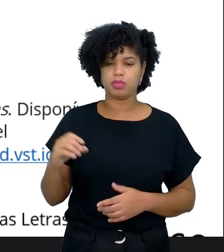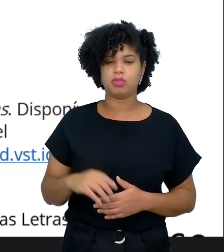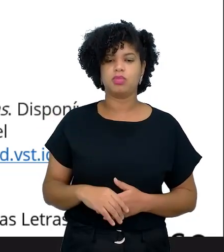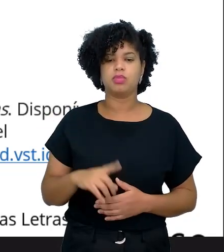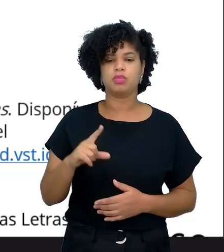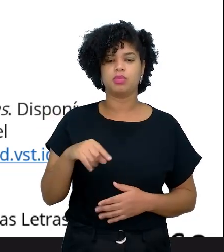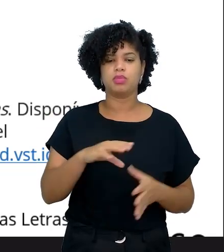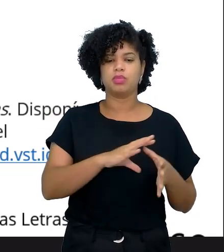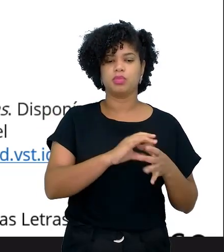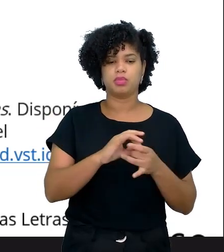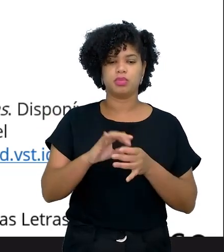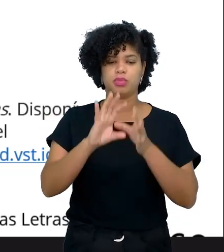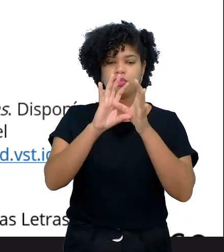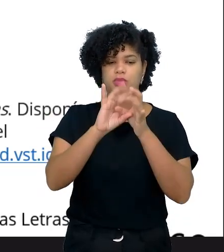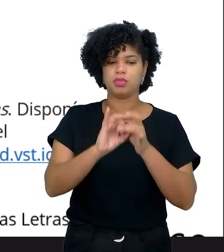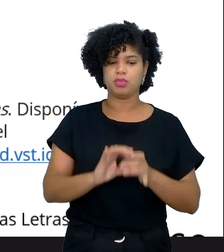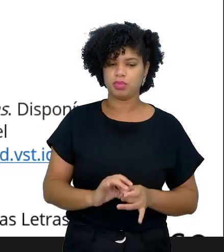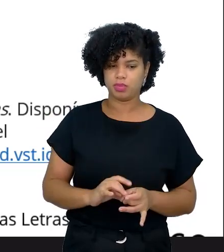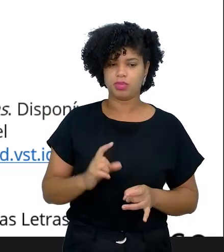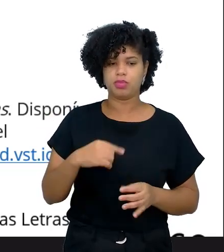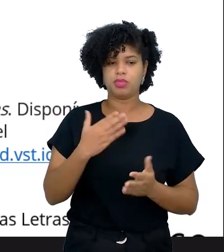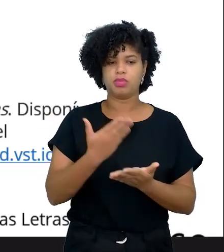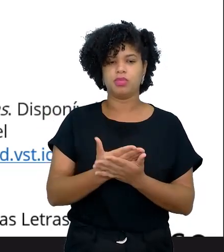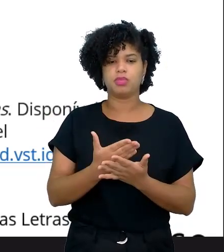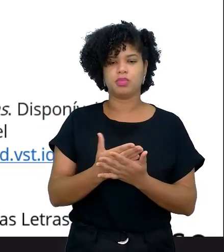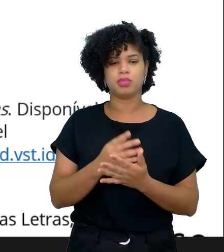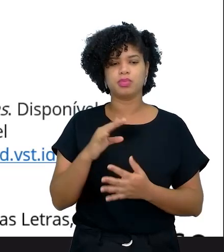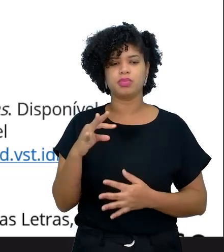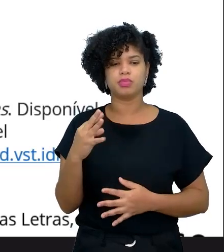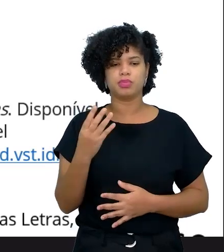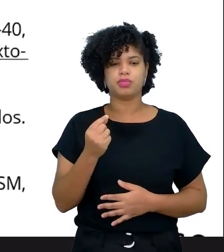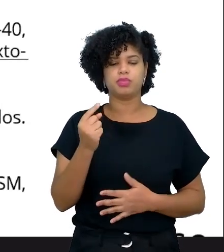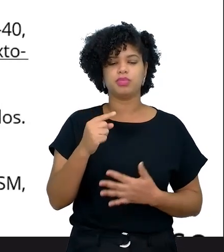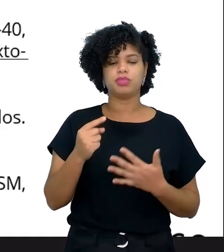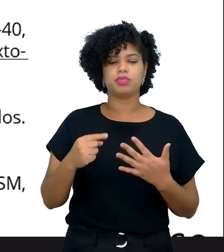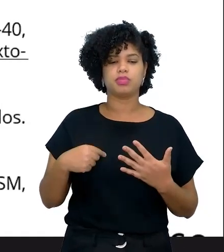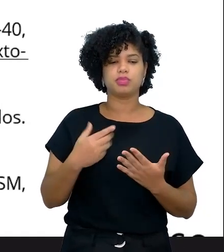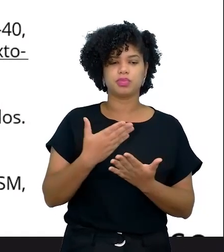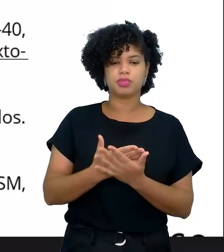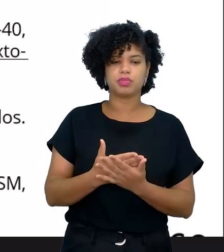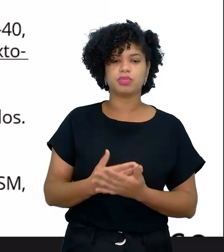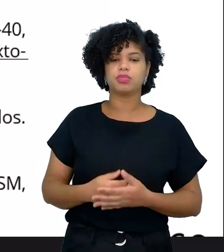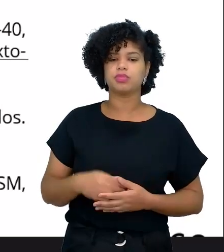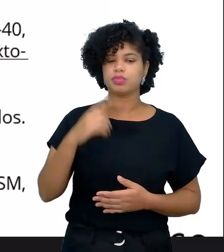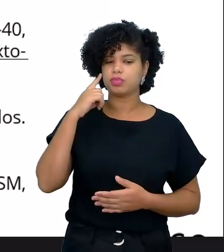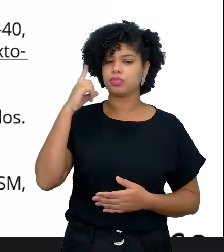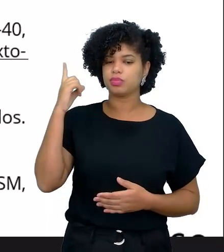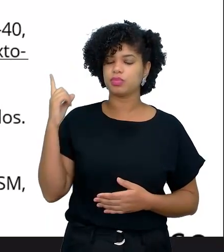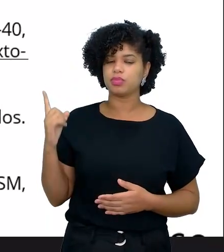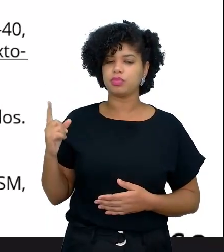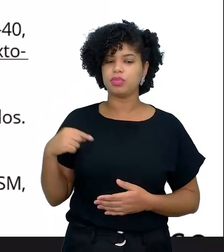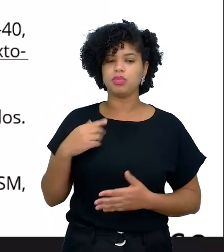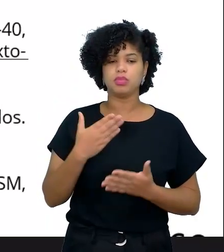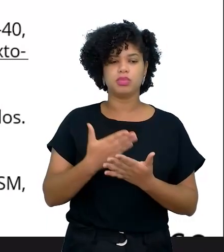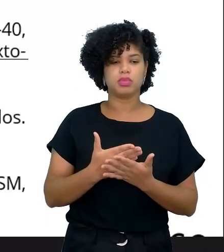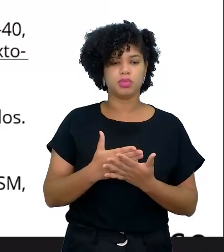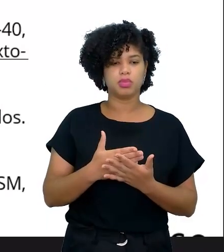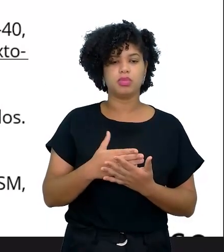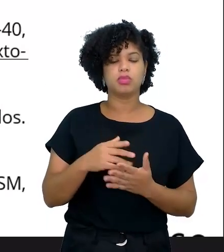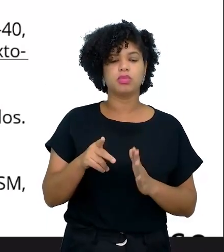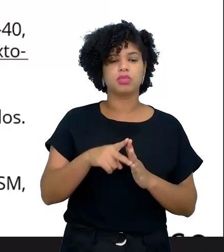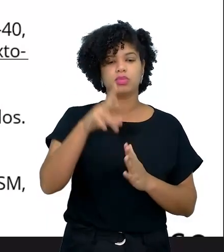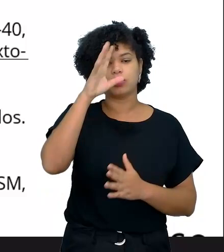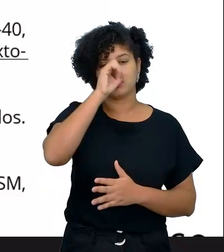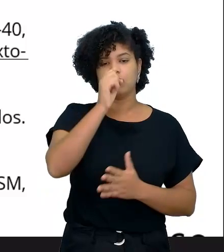dos sentidos, enfim, a gente fez todo esse aparato aqui, tem mais, estudamos também o Aprender Sempre,